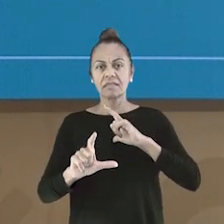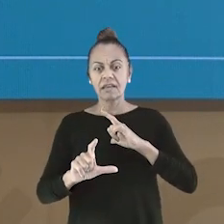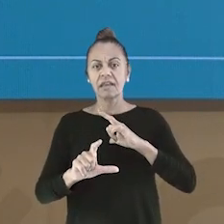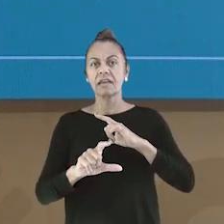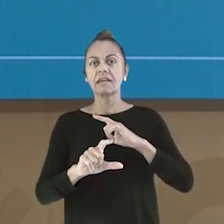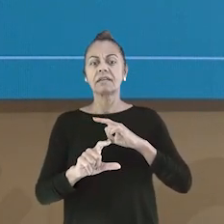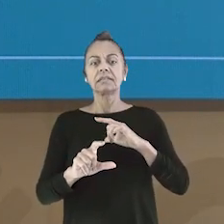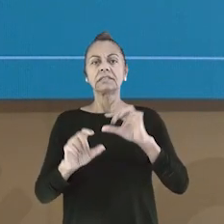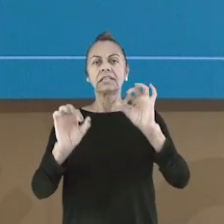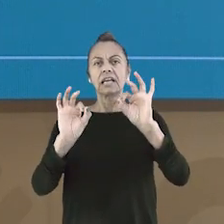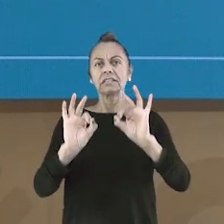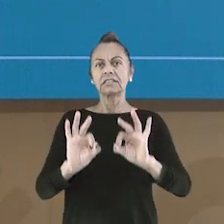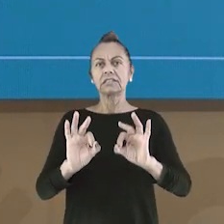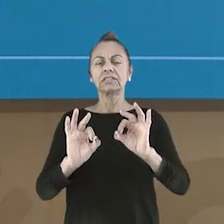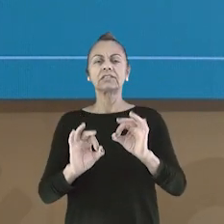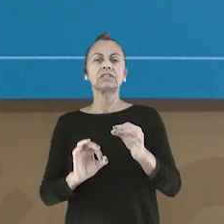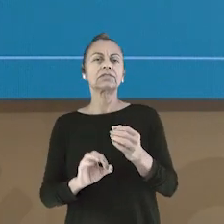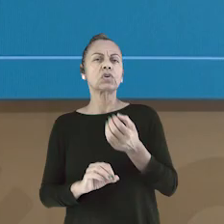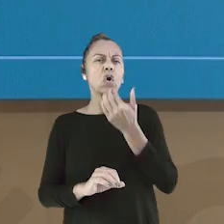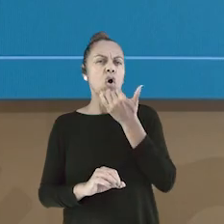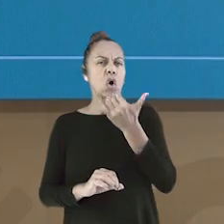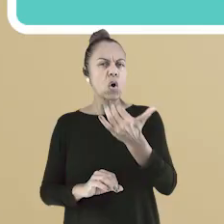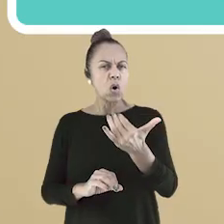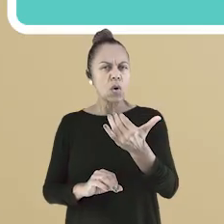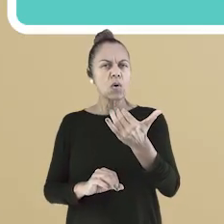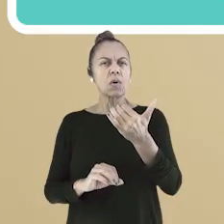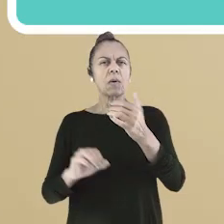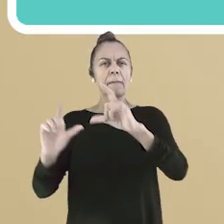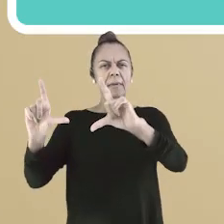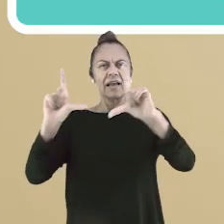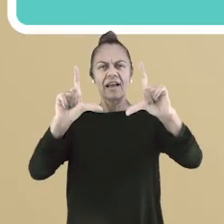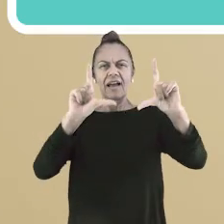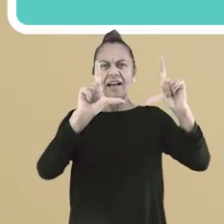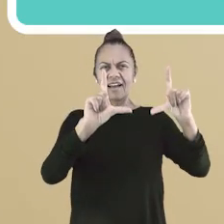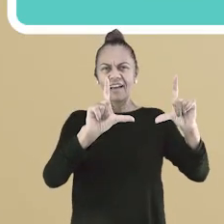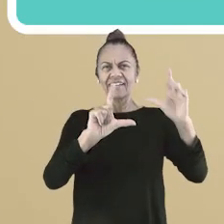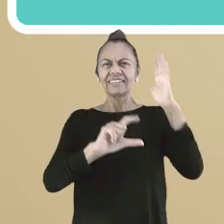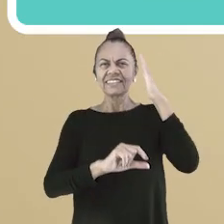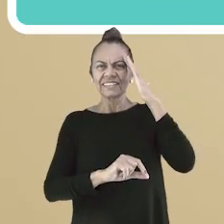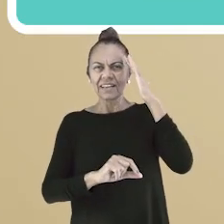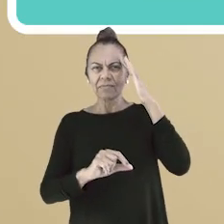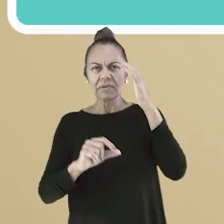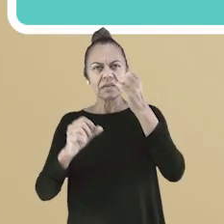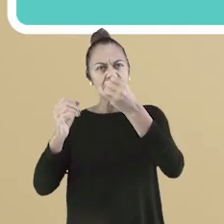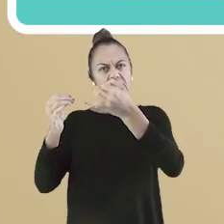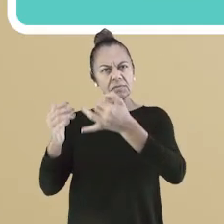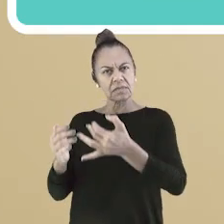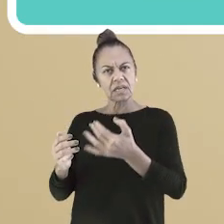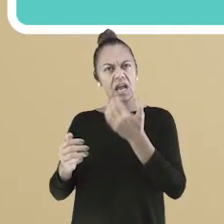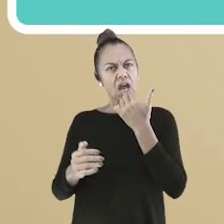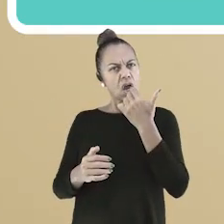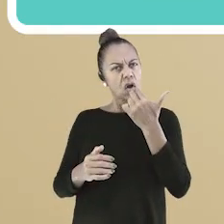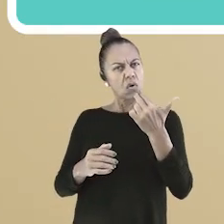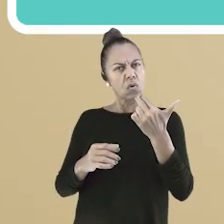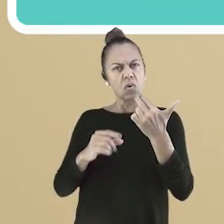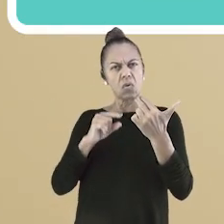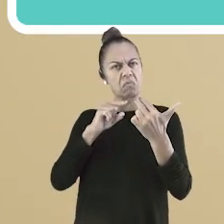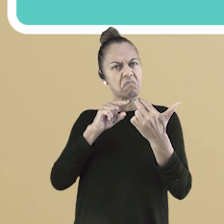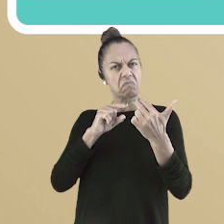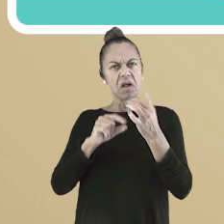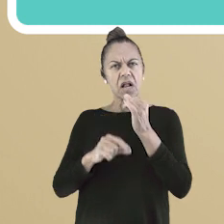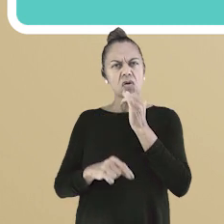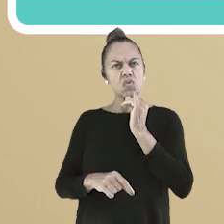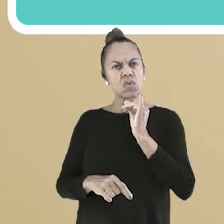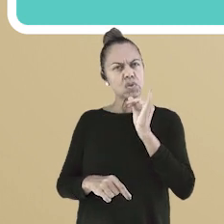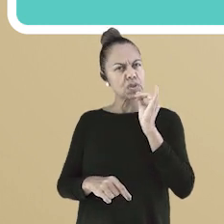figuras geométricas e bordas zebradas. Vocês sabiam que as cores das placas de sinalizações no